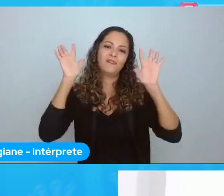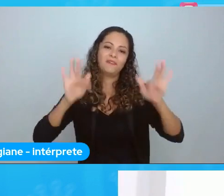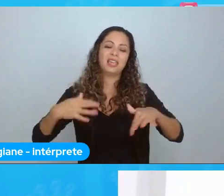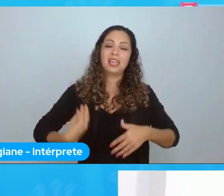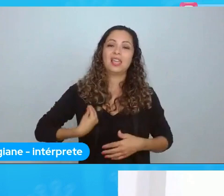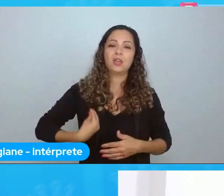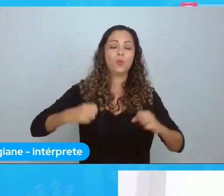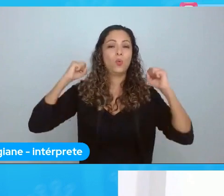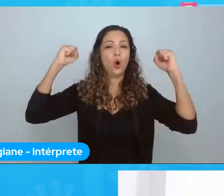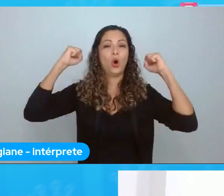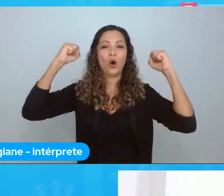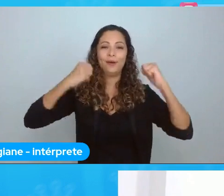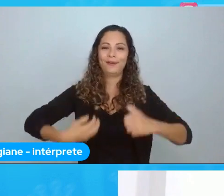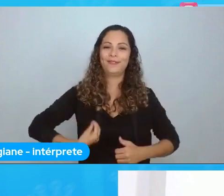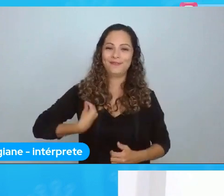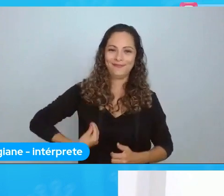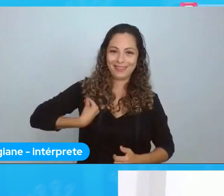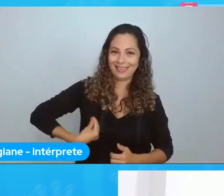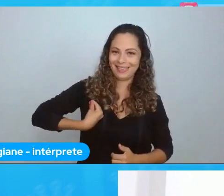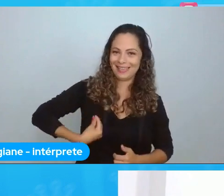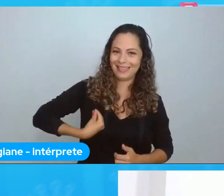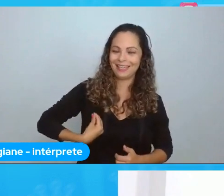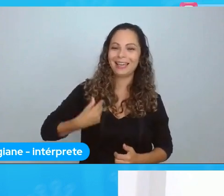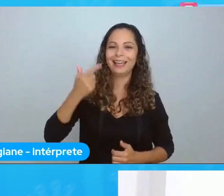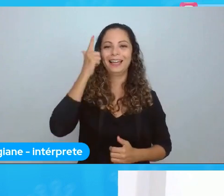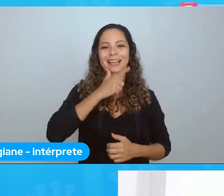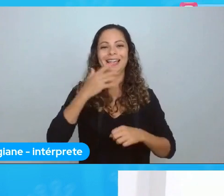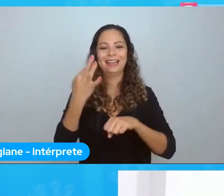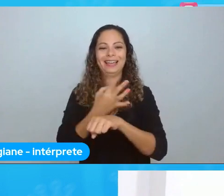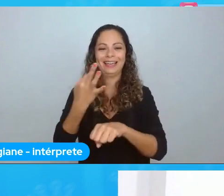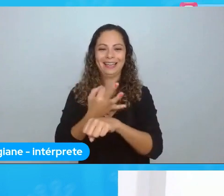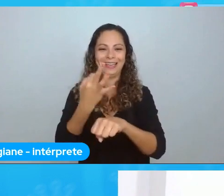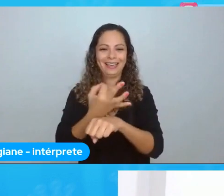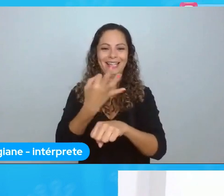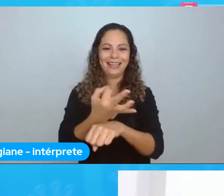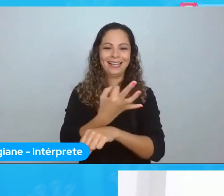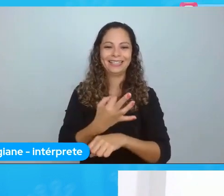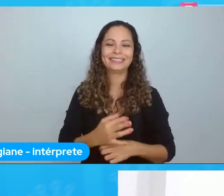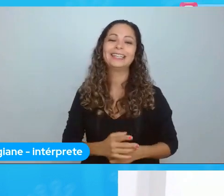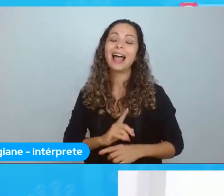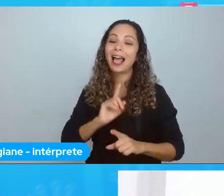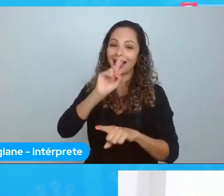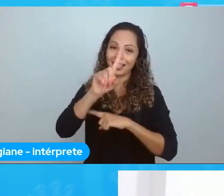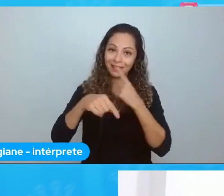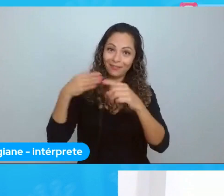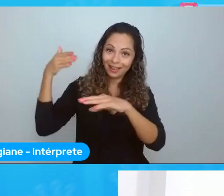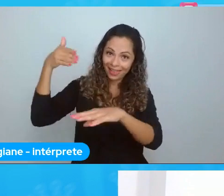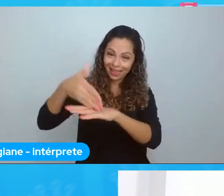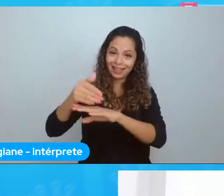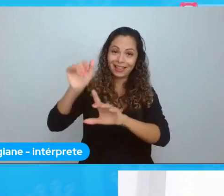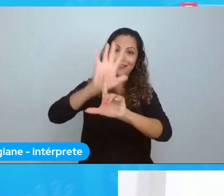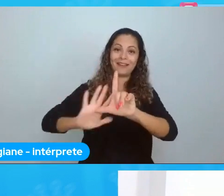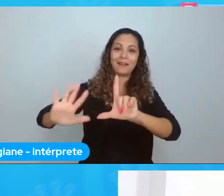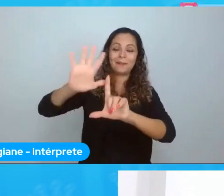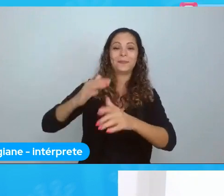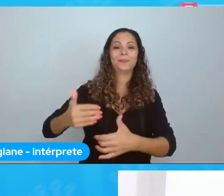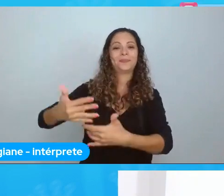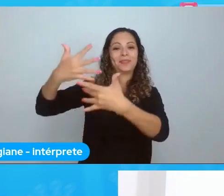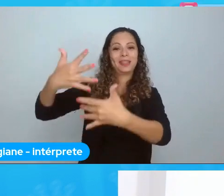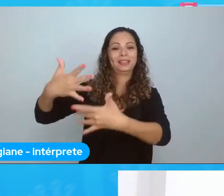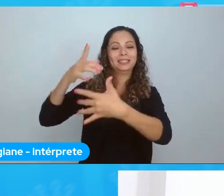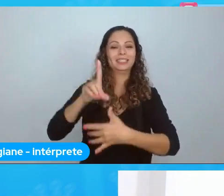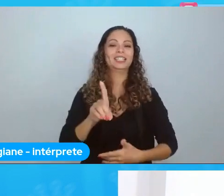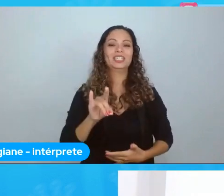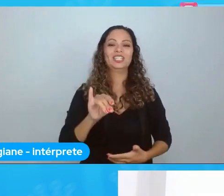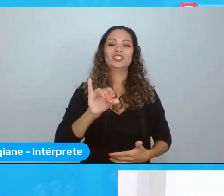Eu sobrevivi. Mas é isso. Tá. Depois tu passa lá. Olha. Eu vou passar. Eu vou passar quando eu sair daqui.